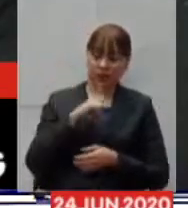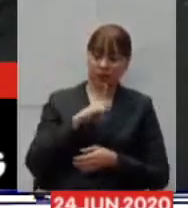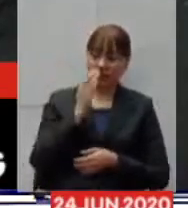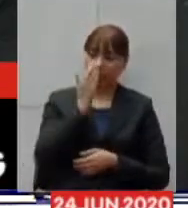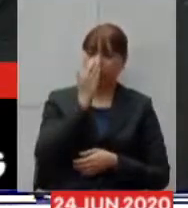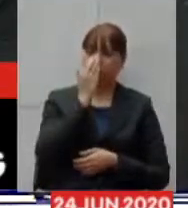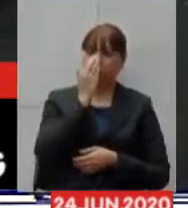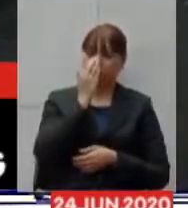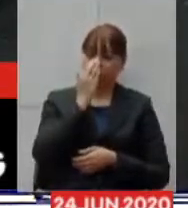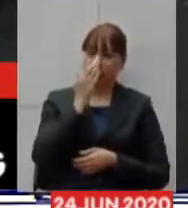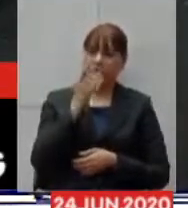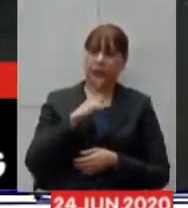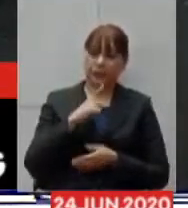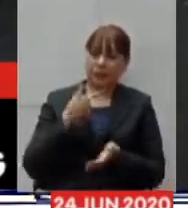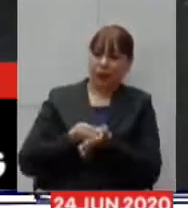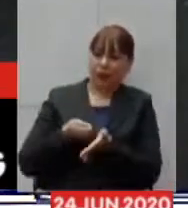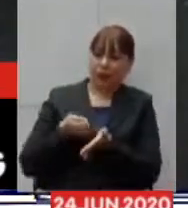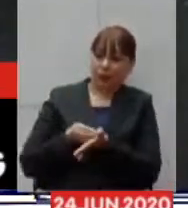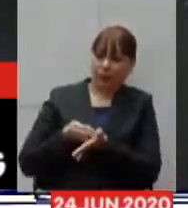pressão muito grande